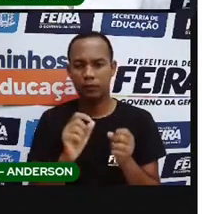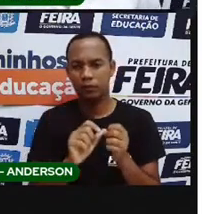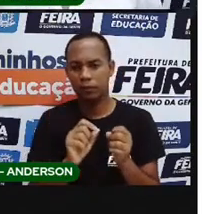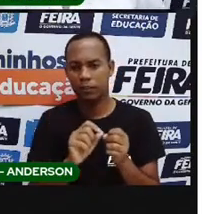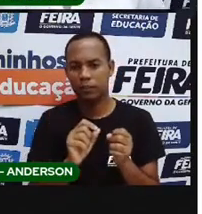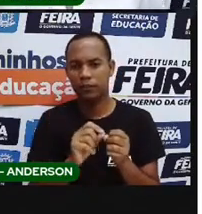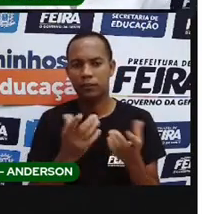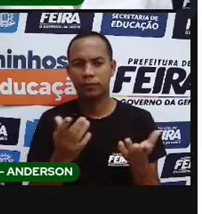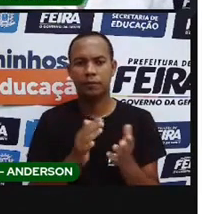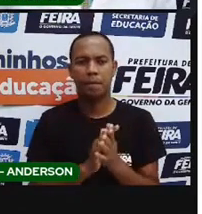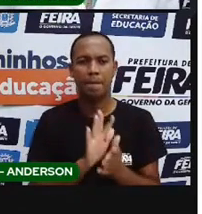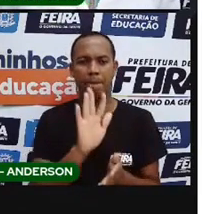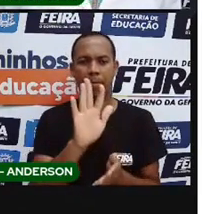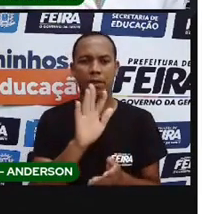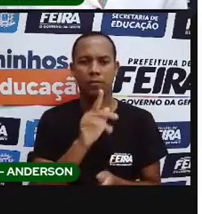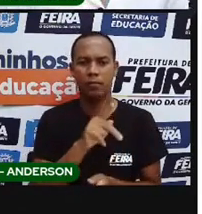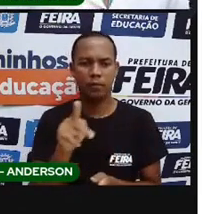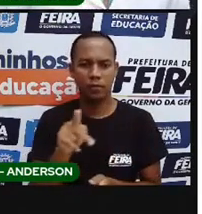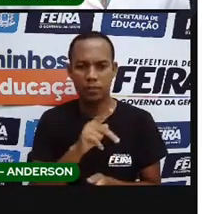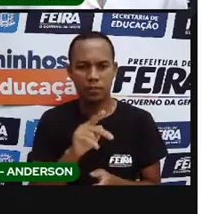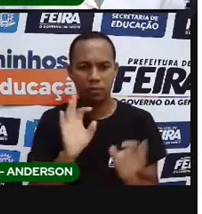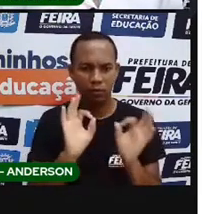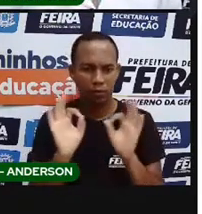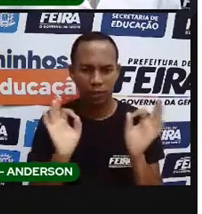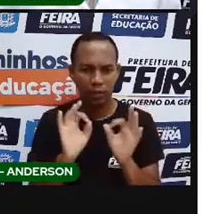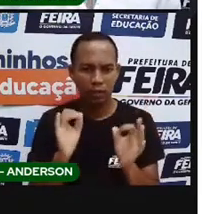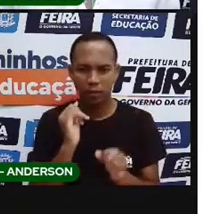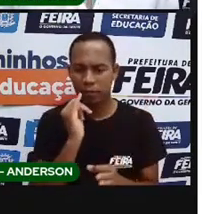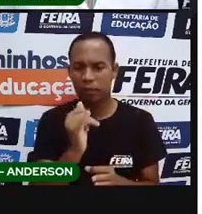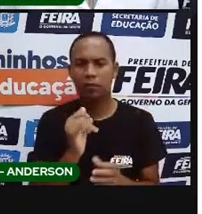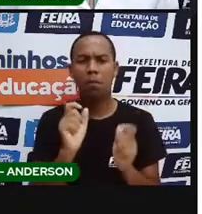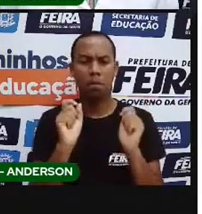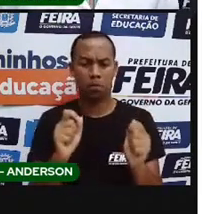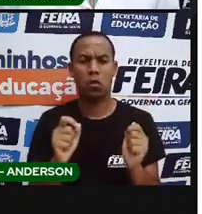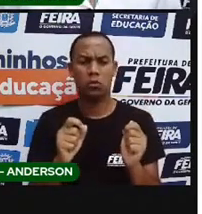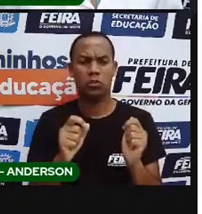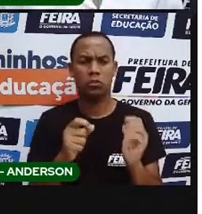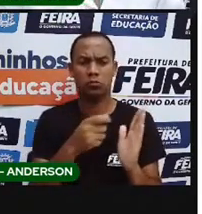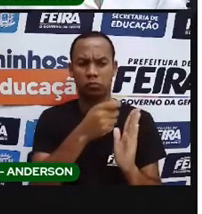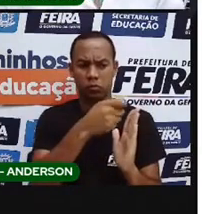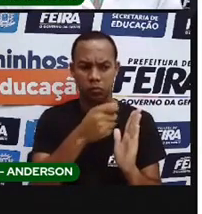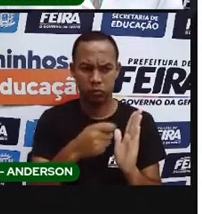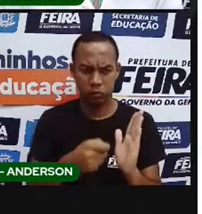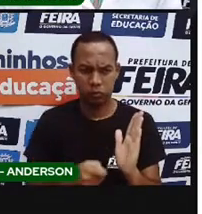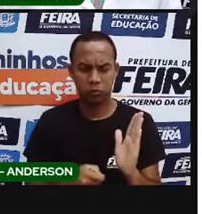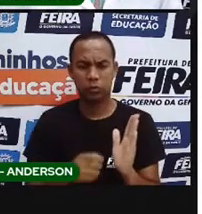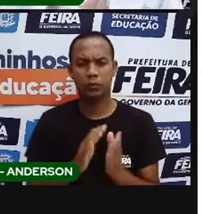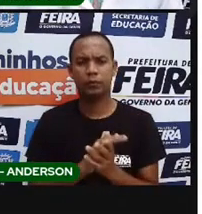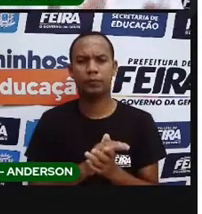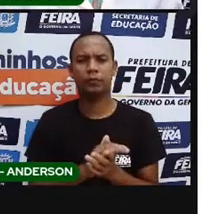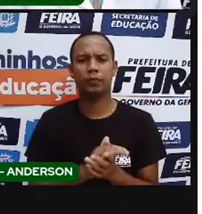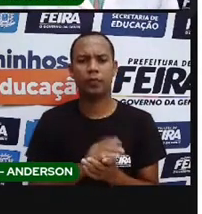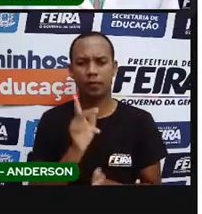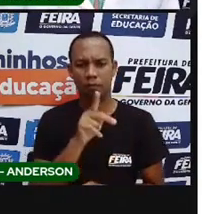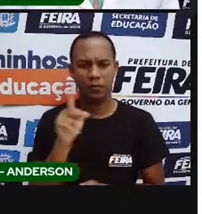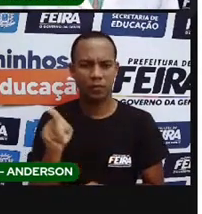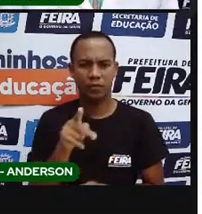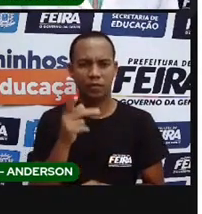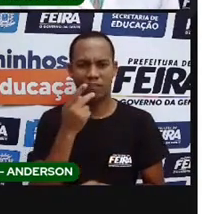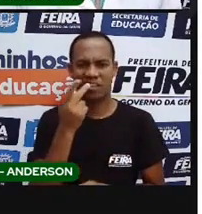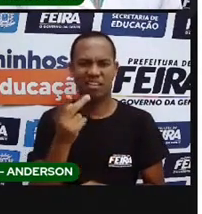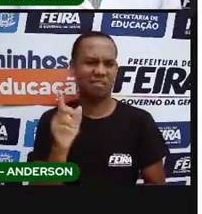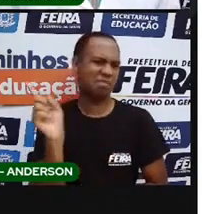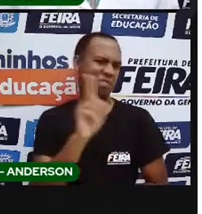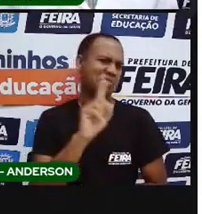A pró, meu professor, não mudou, mas eu quero fazer. Fazer no seu caderno, faz anotação no seu caderno. Mas se o professor disse que você não deve fazer a